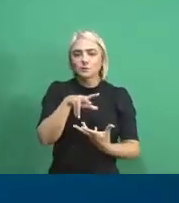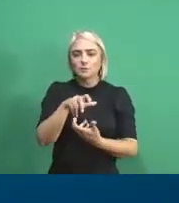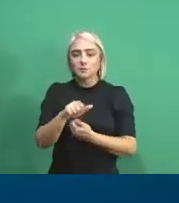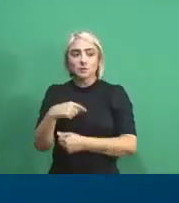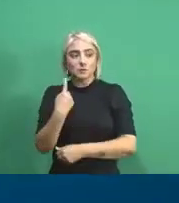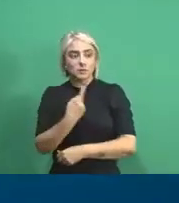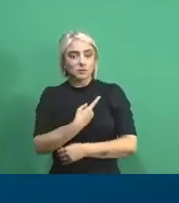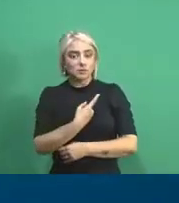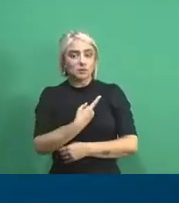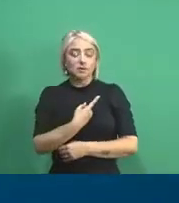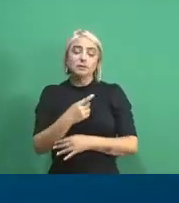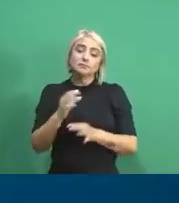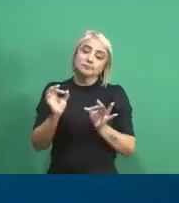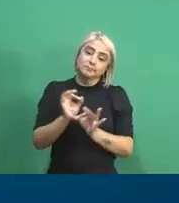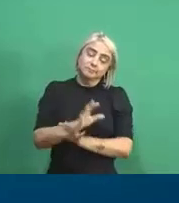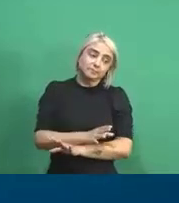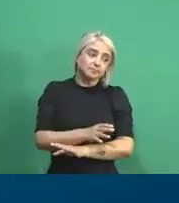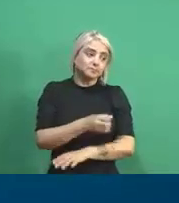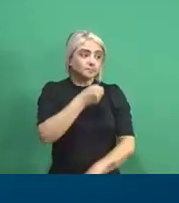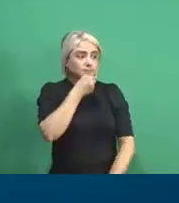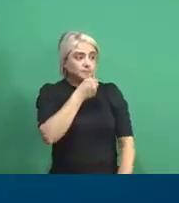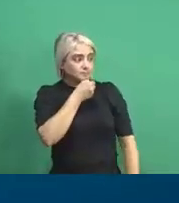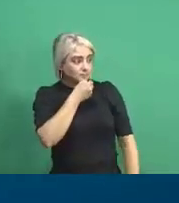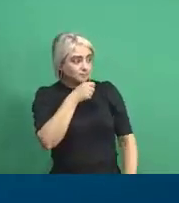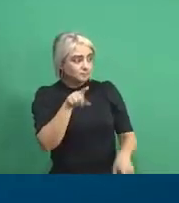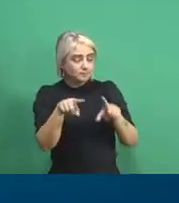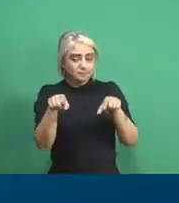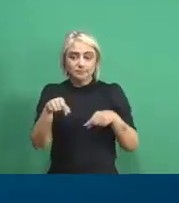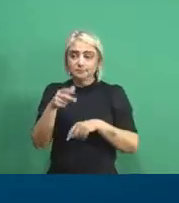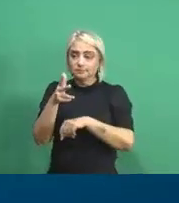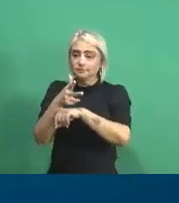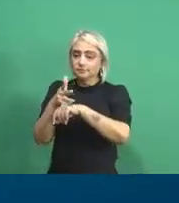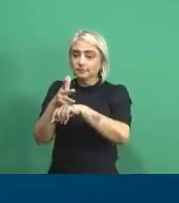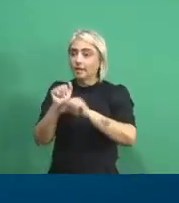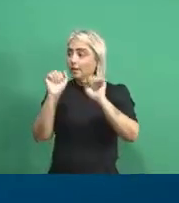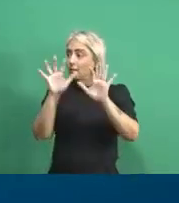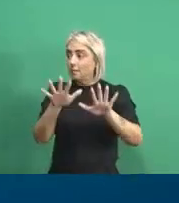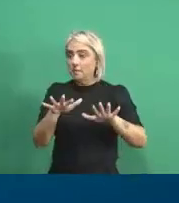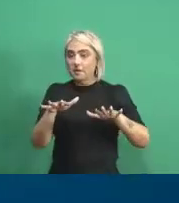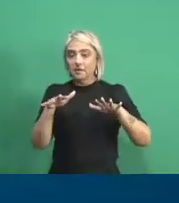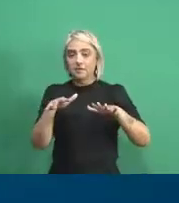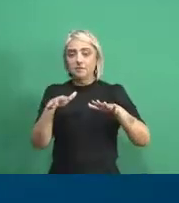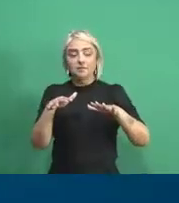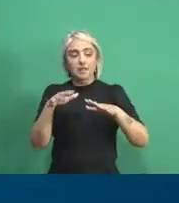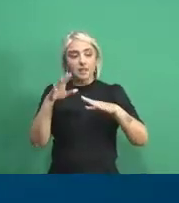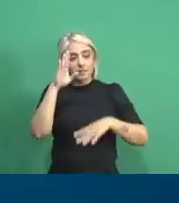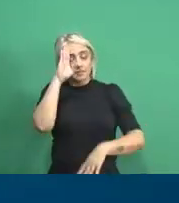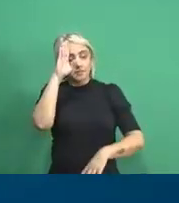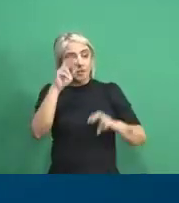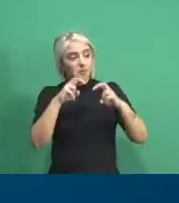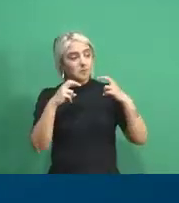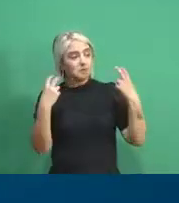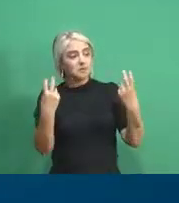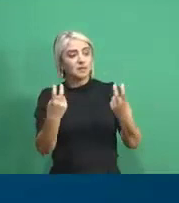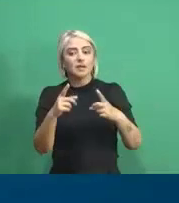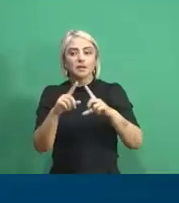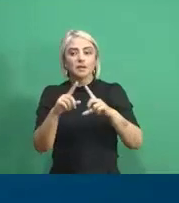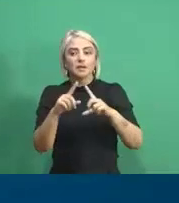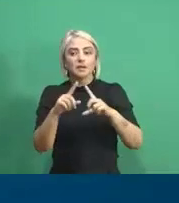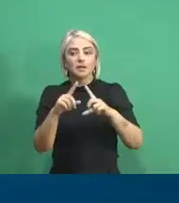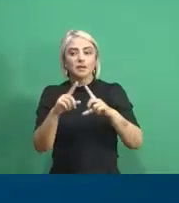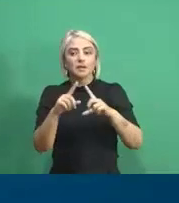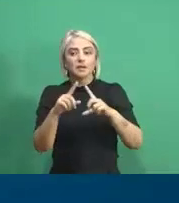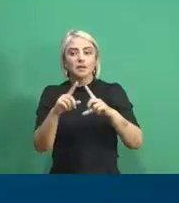gente agora vai encerrando a nossa transmissão por aqui, porque vai ter um evento agora no palco principal, mas ainda dá